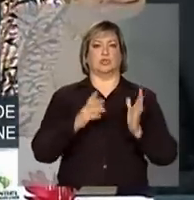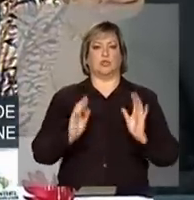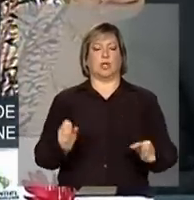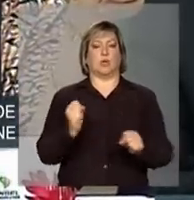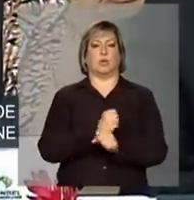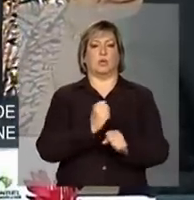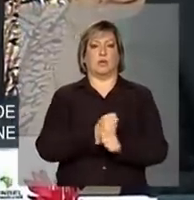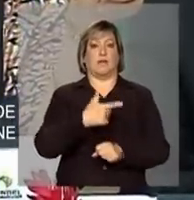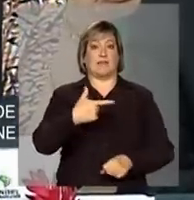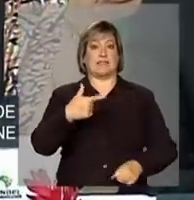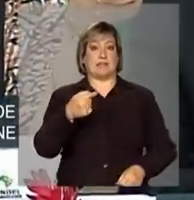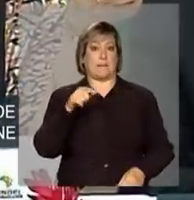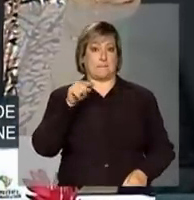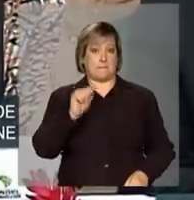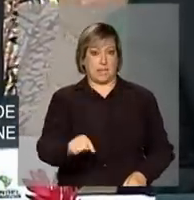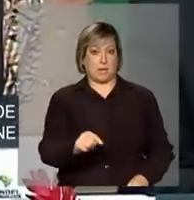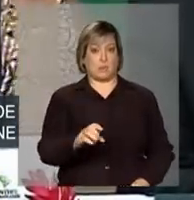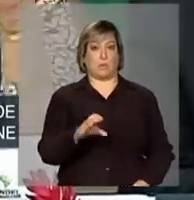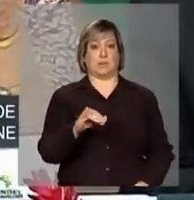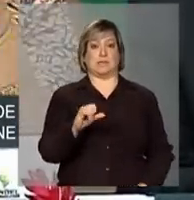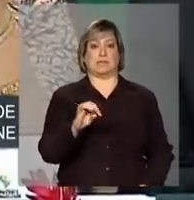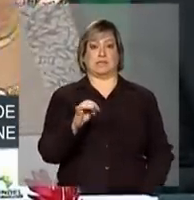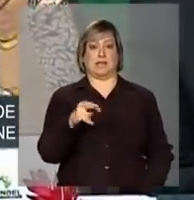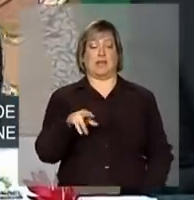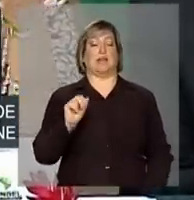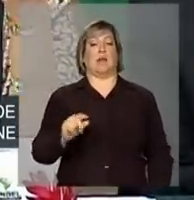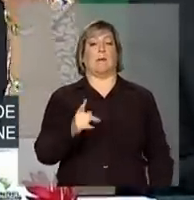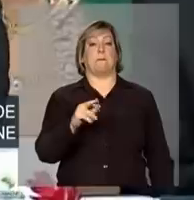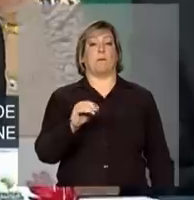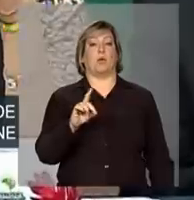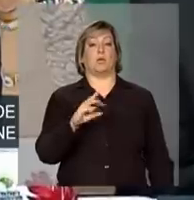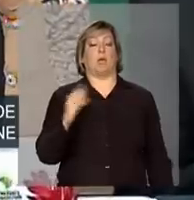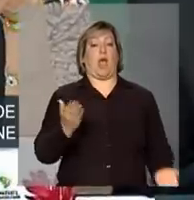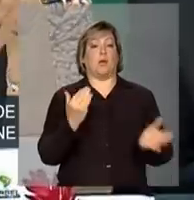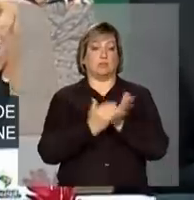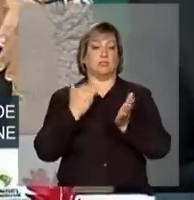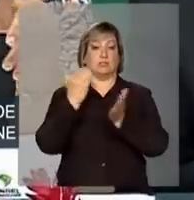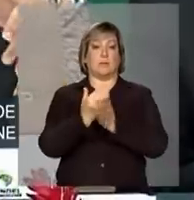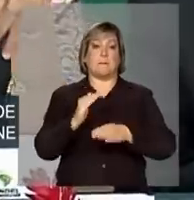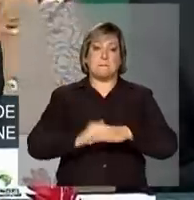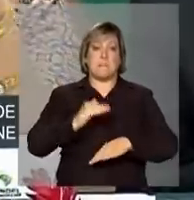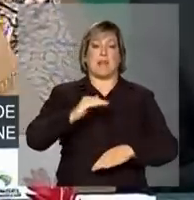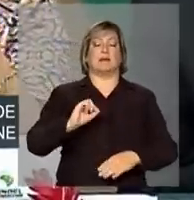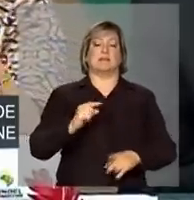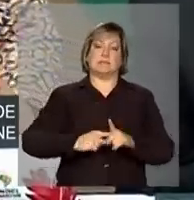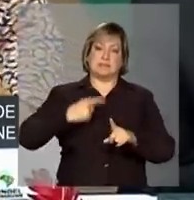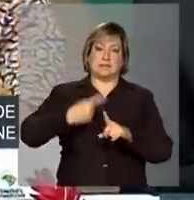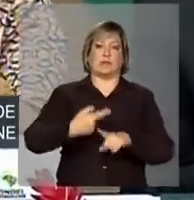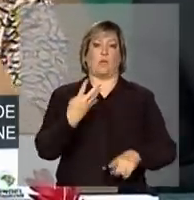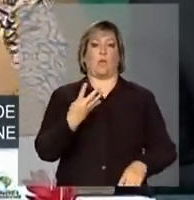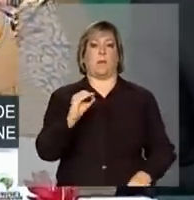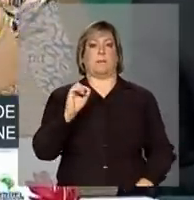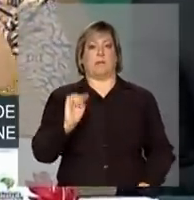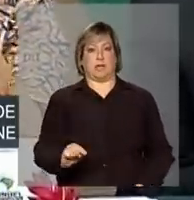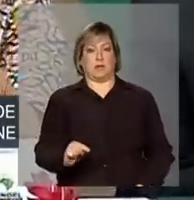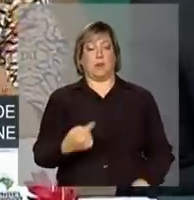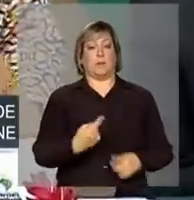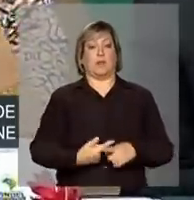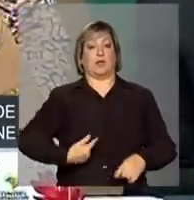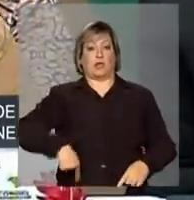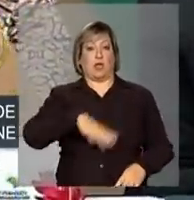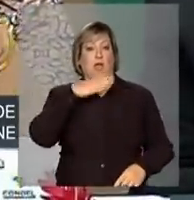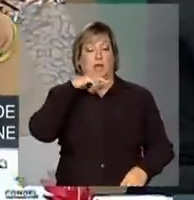27 mil cisternas de produção e agora acrescentamos mais 40 mil, porque consideramos que as